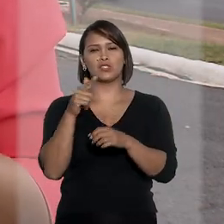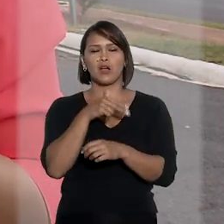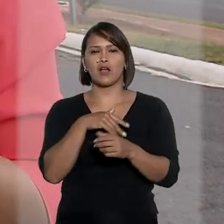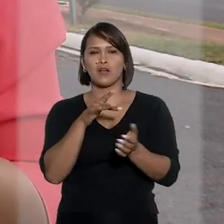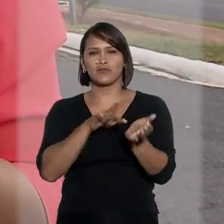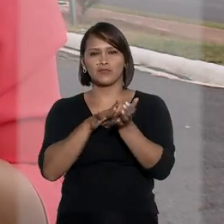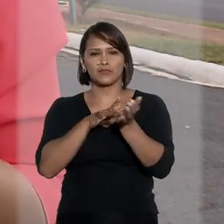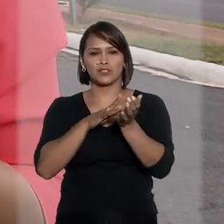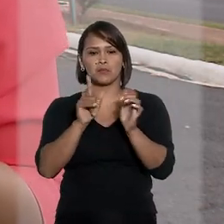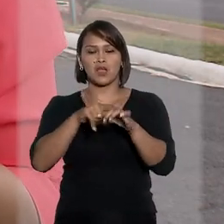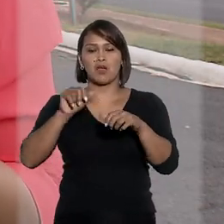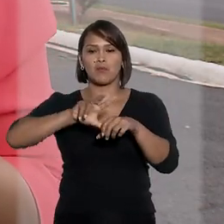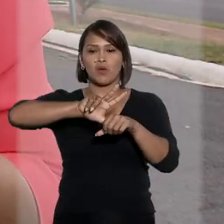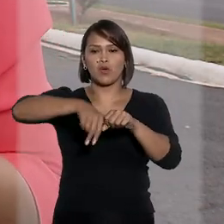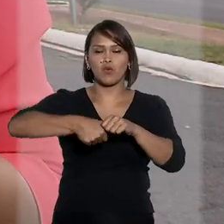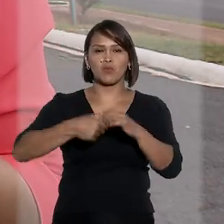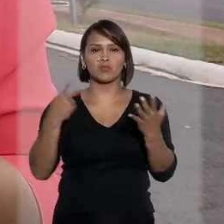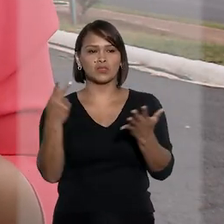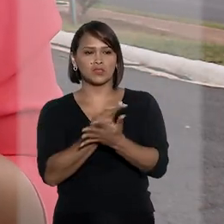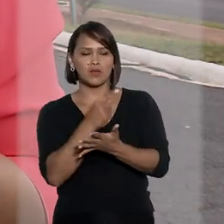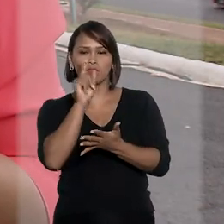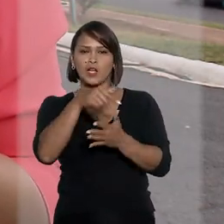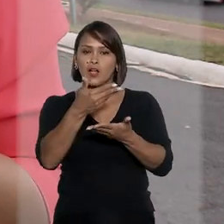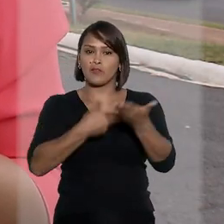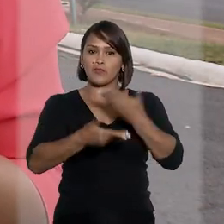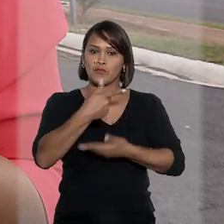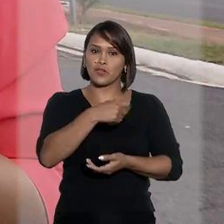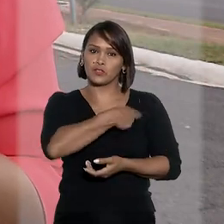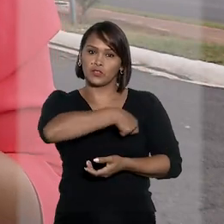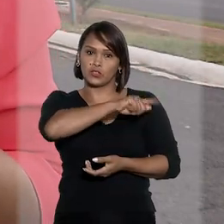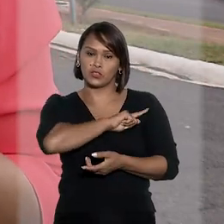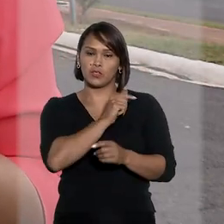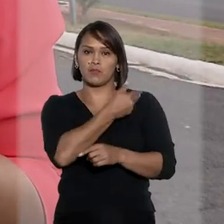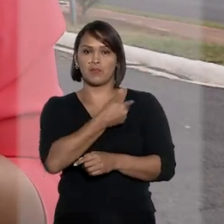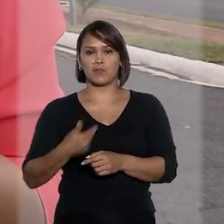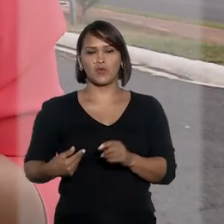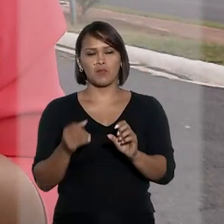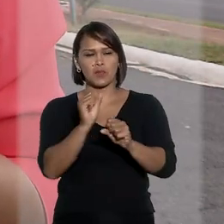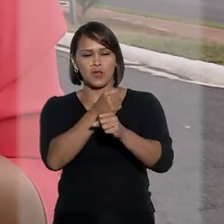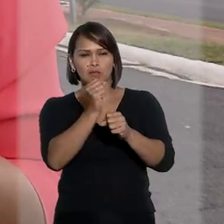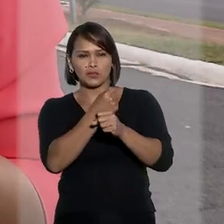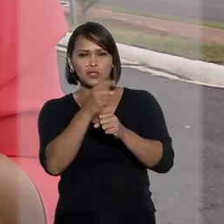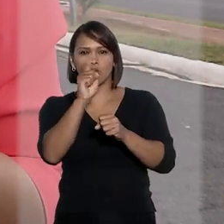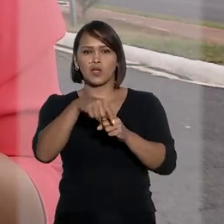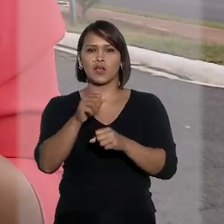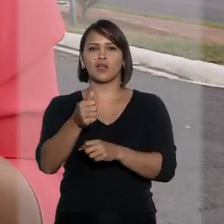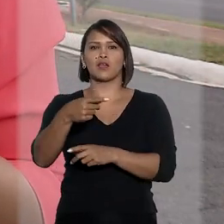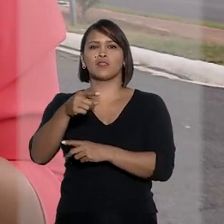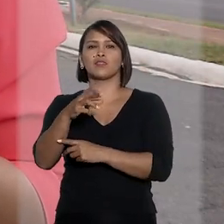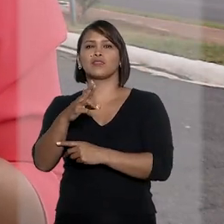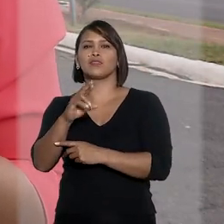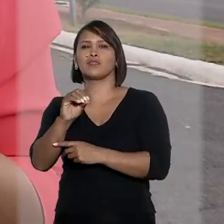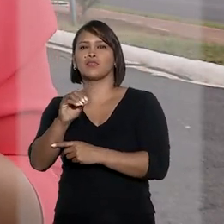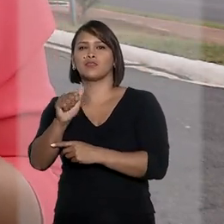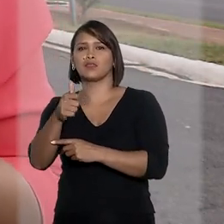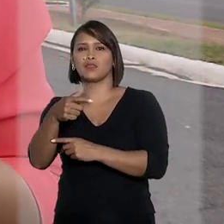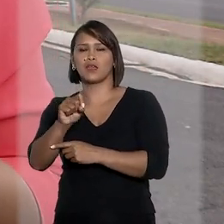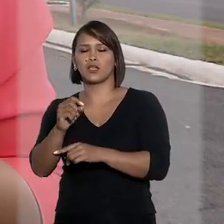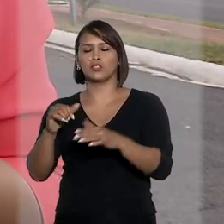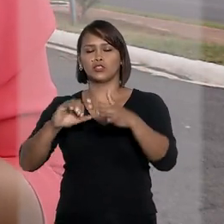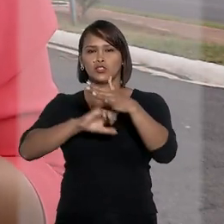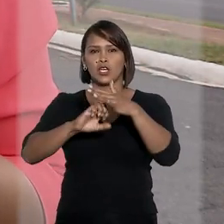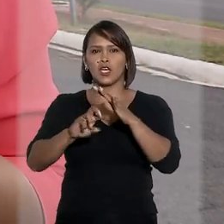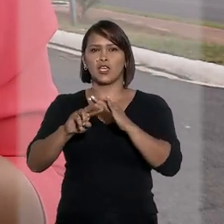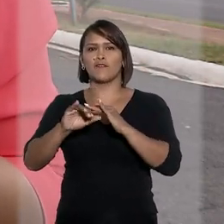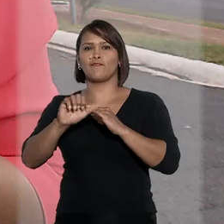um esquema de corrupção que teria envolvido agentes públicos e dirigentes das construtoras Andrade Gutierrez e Via